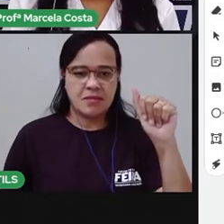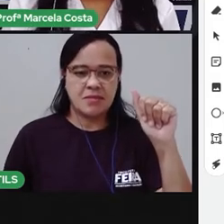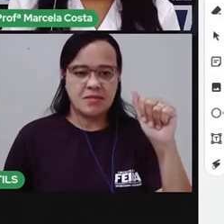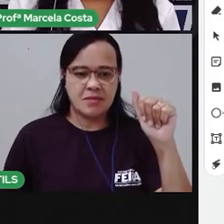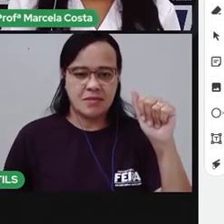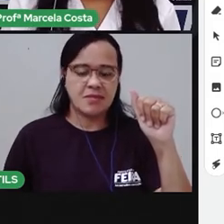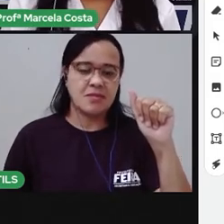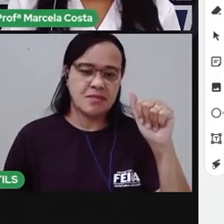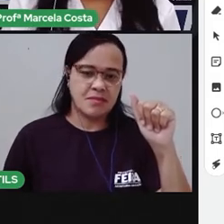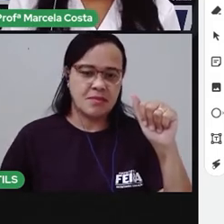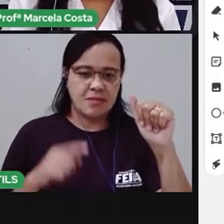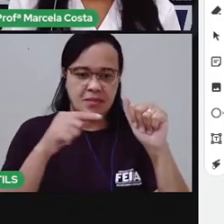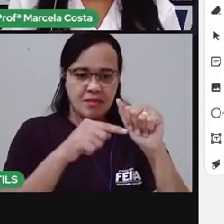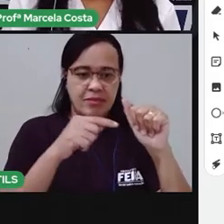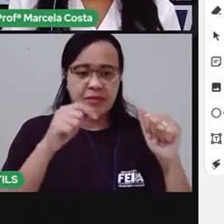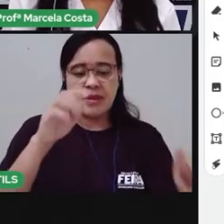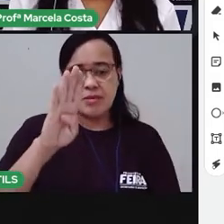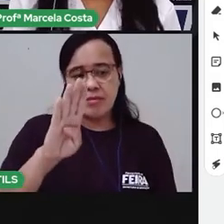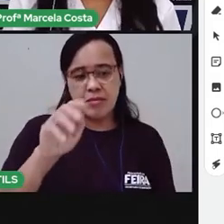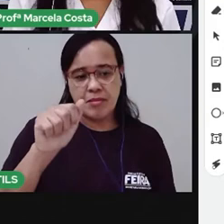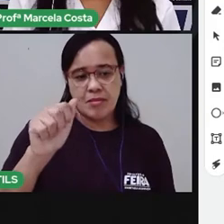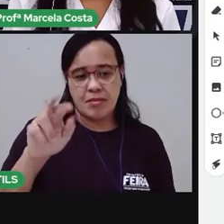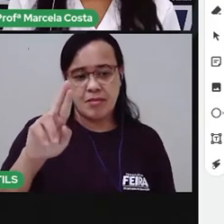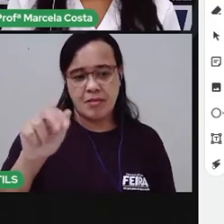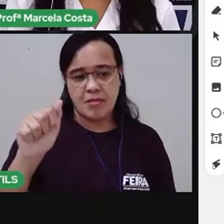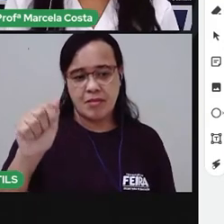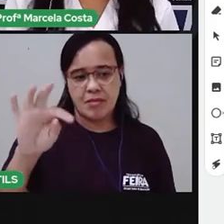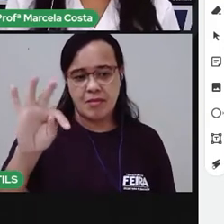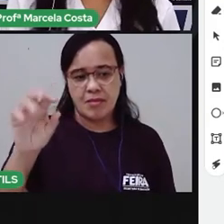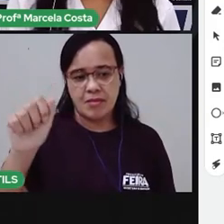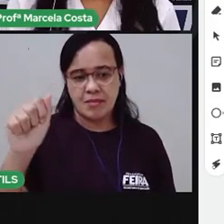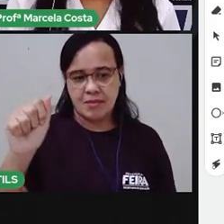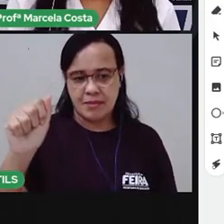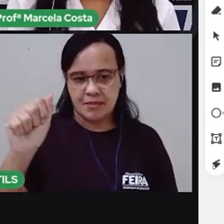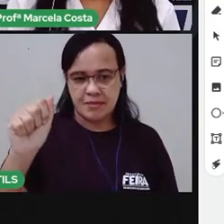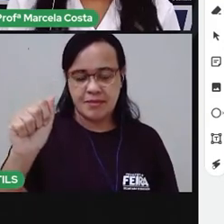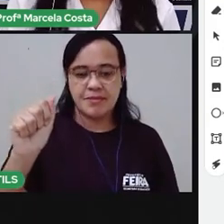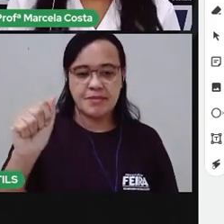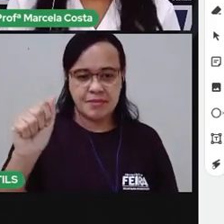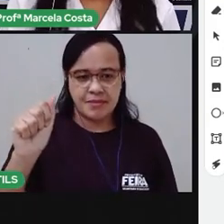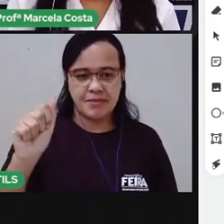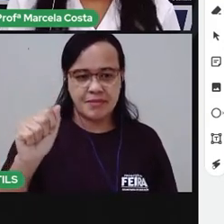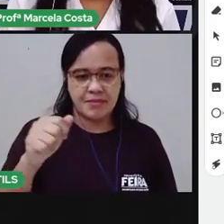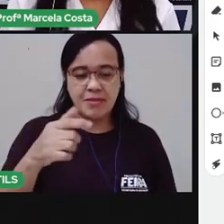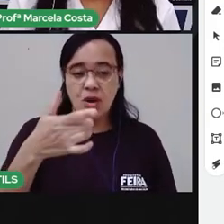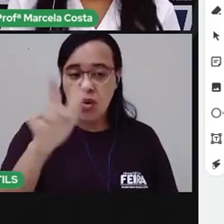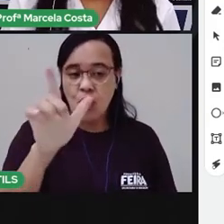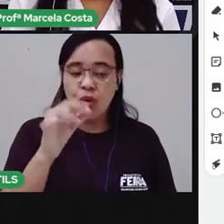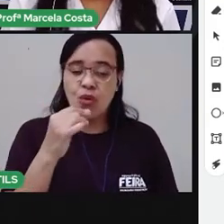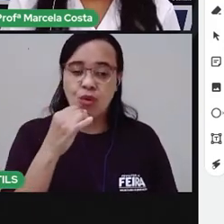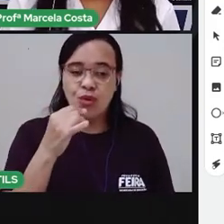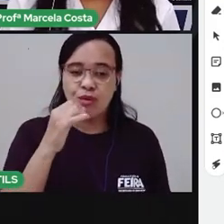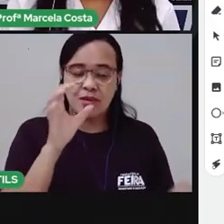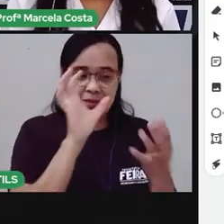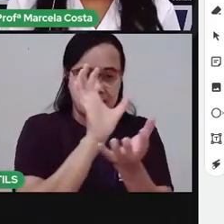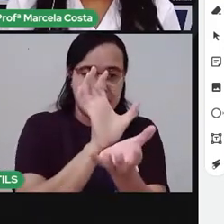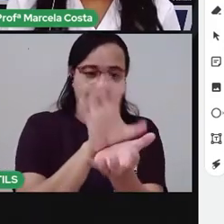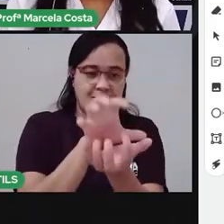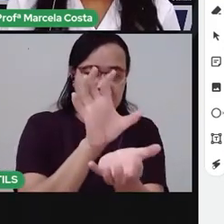letra A. O-B-A-R-A-T-A. Agora a palavra jacaré.